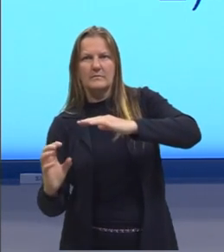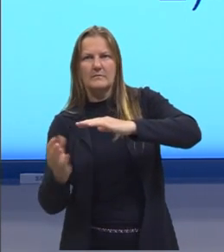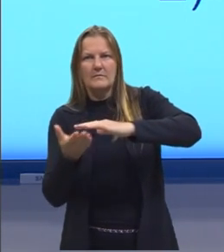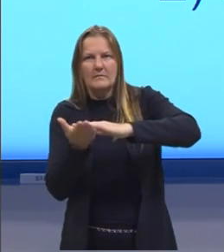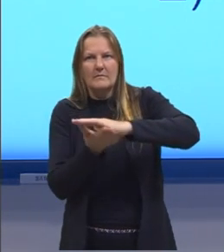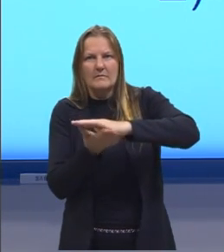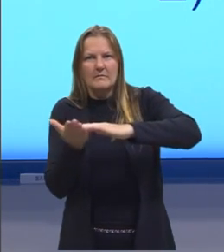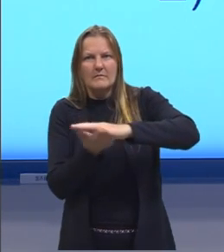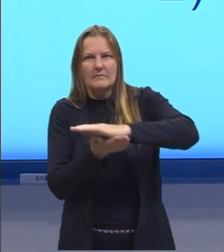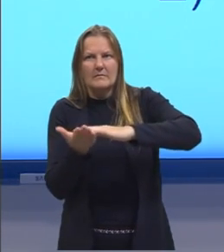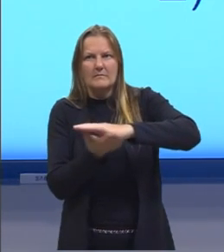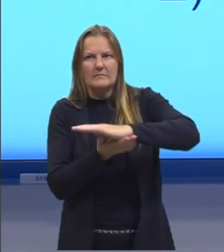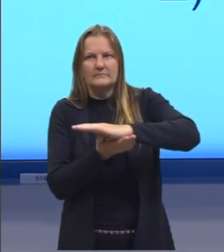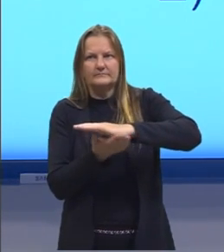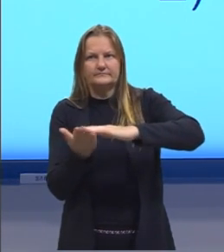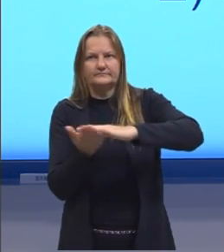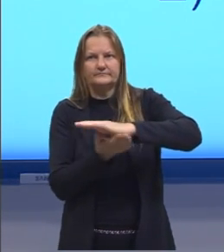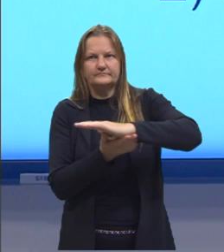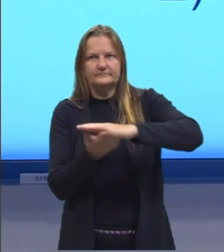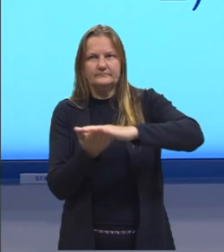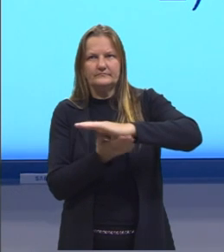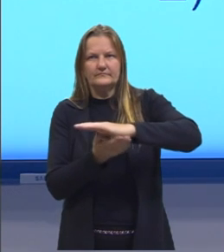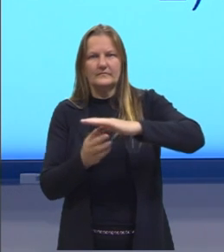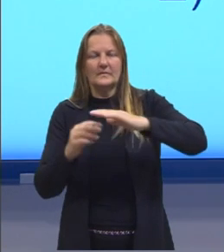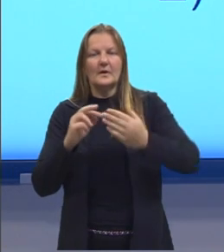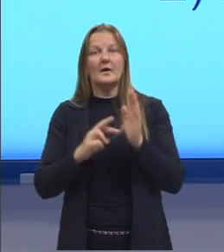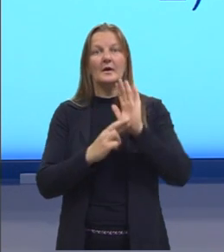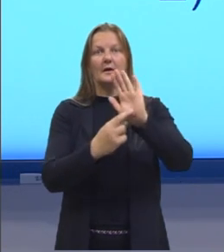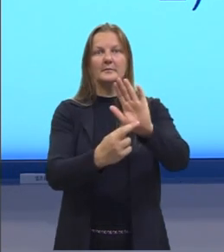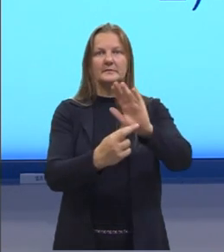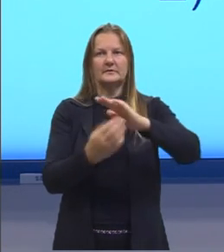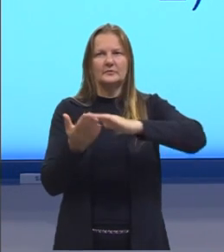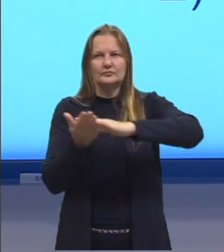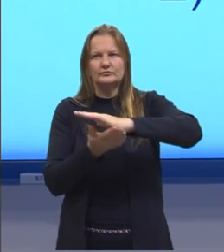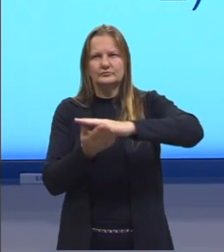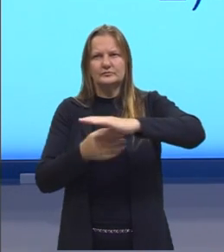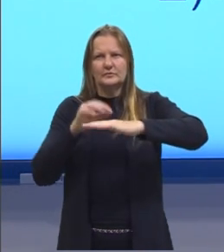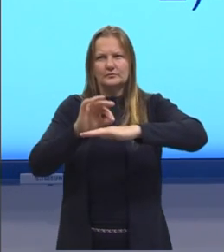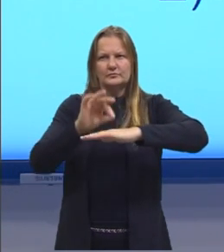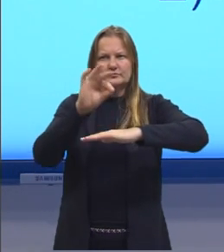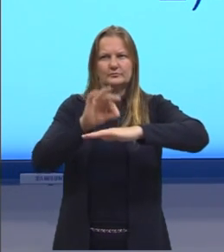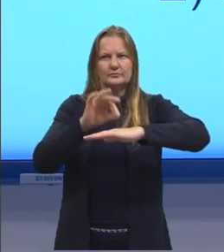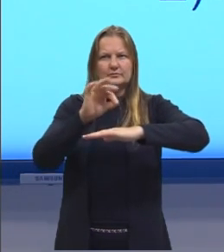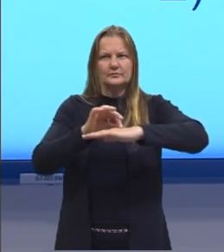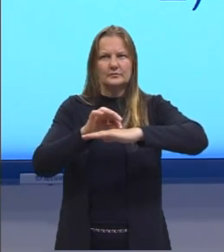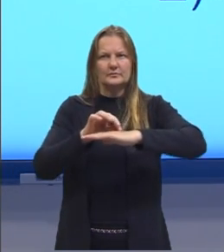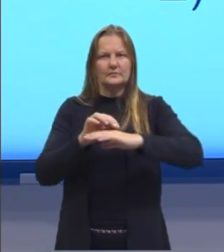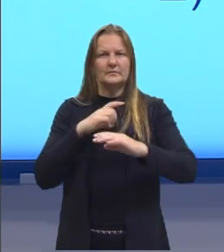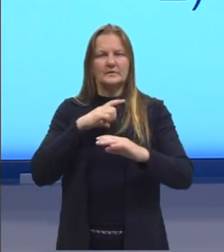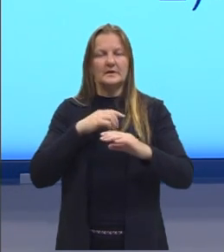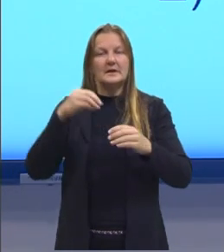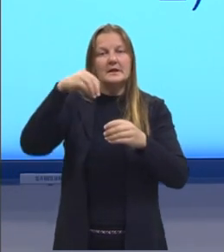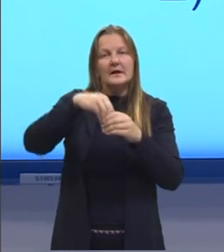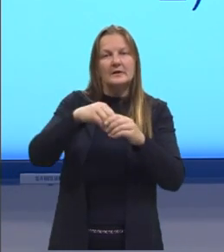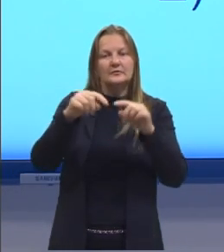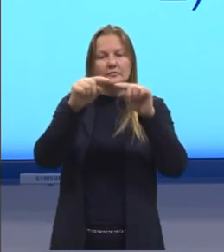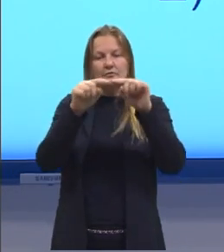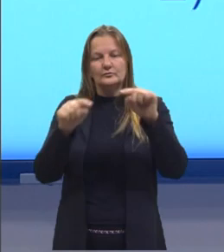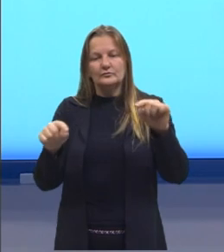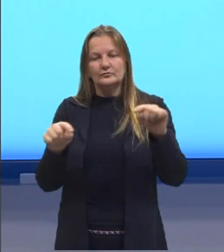aqui, então, esta representação e nós podemos ver aqui dentro um triângulo retângulo